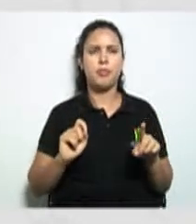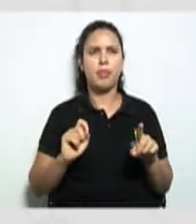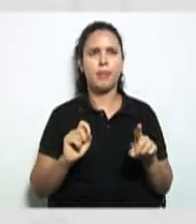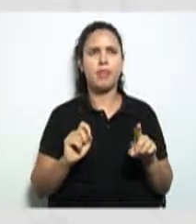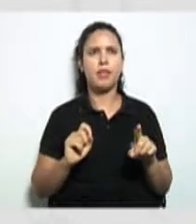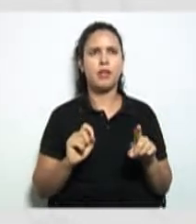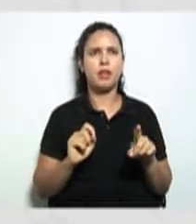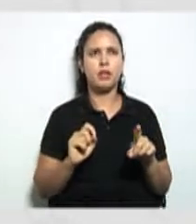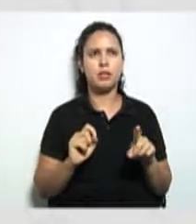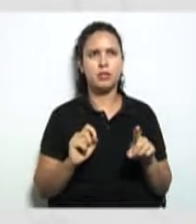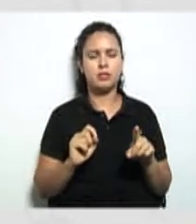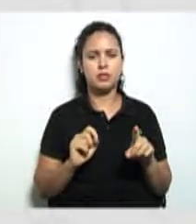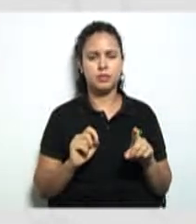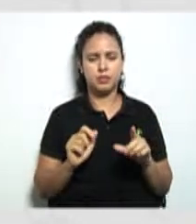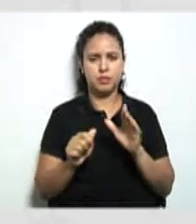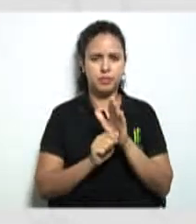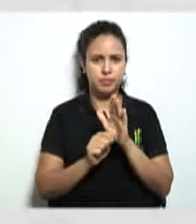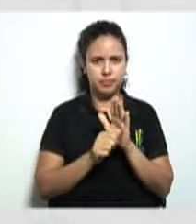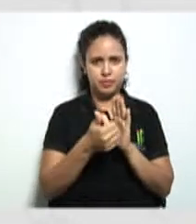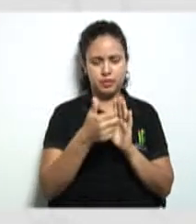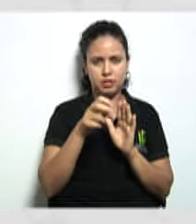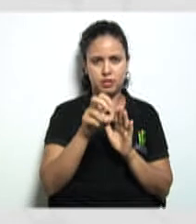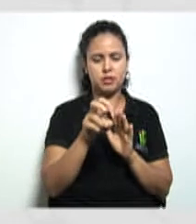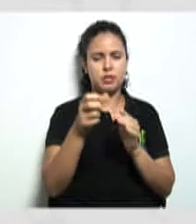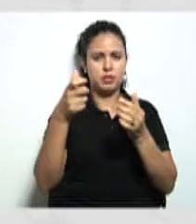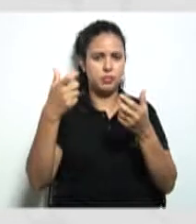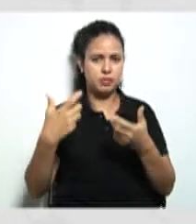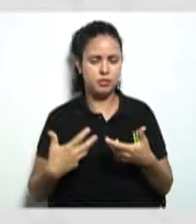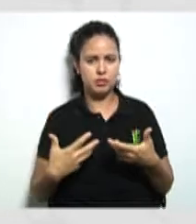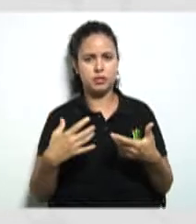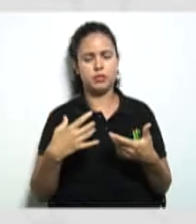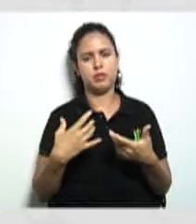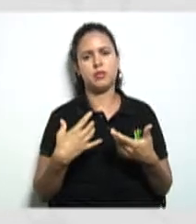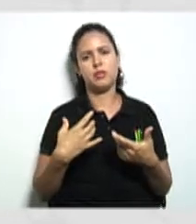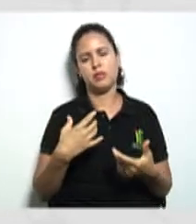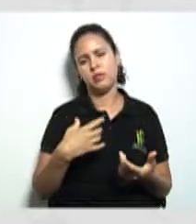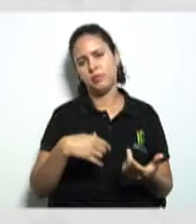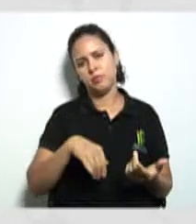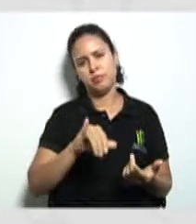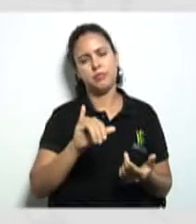lá o artigo 15 que a professora Marisette trouxe para vocês inciso 1